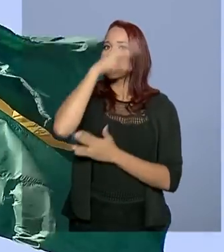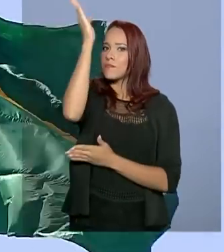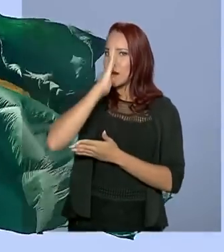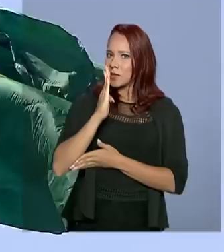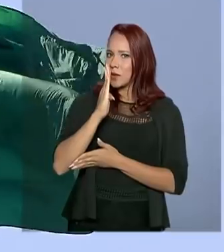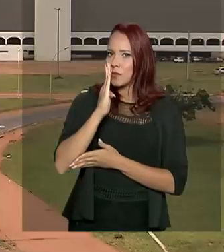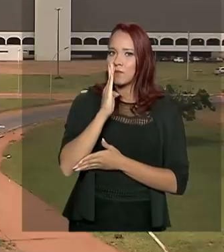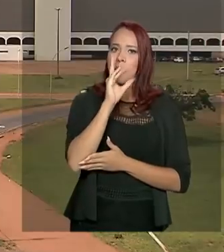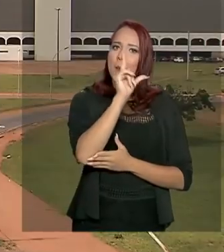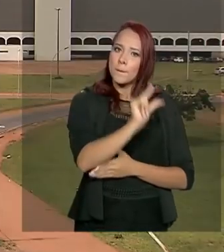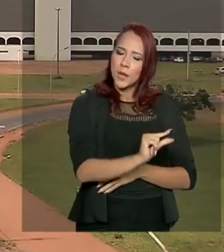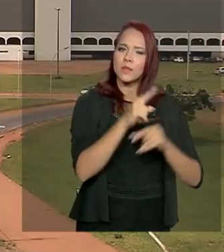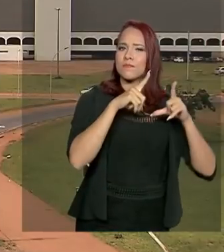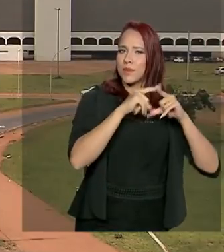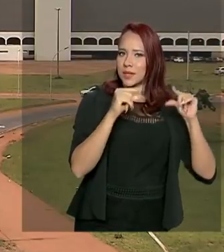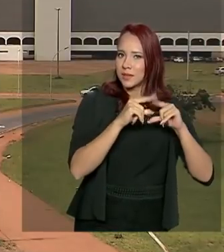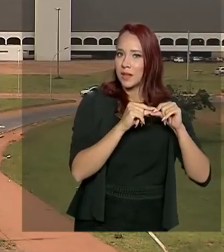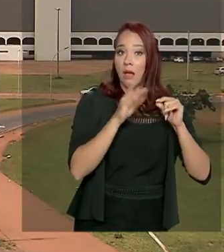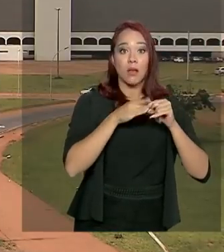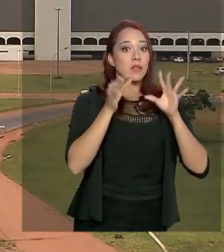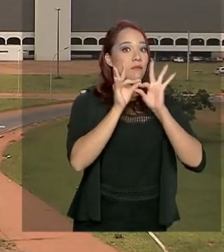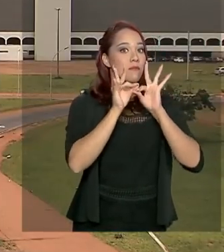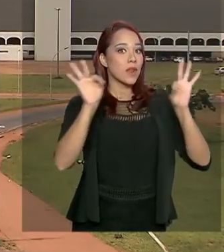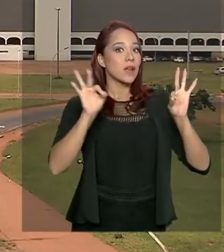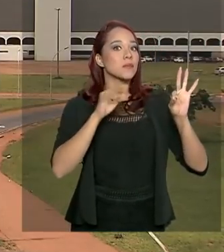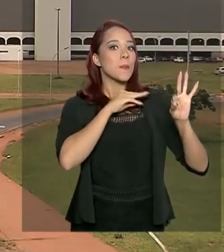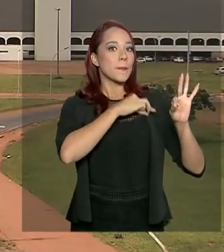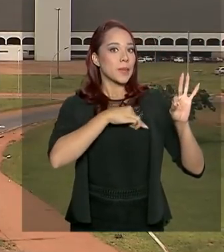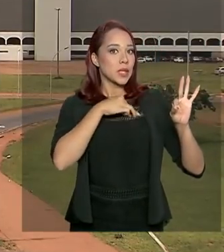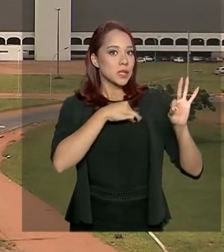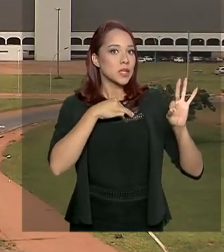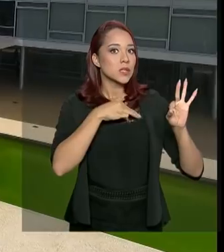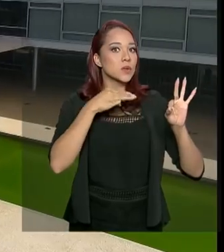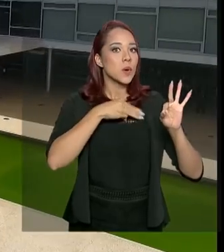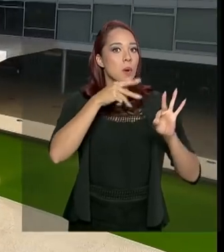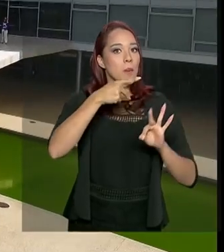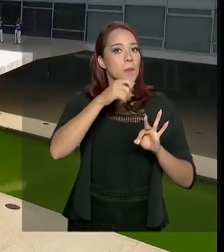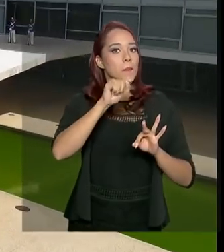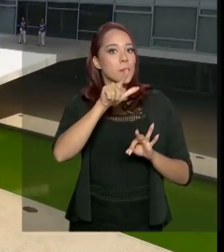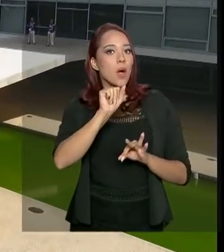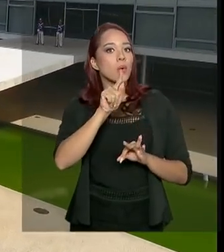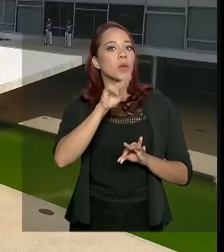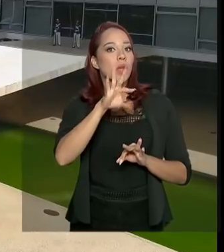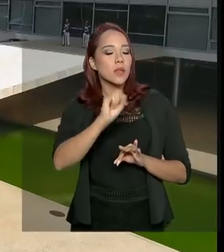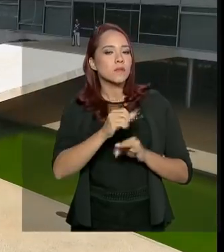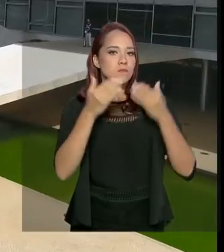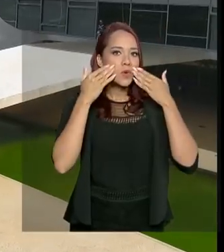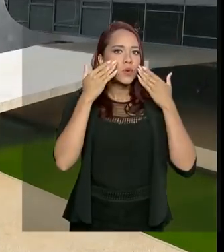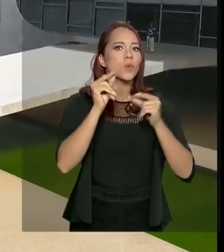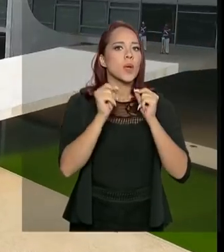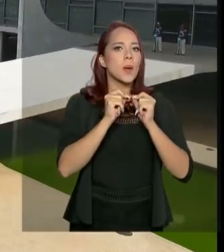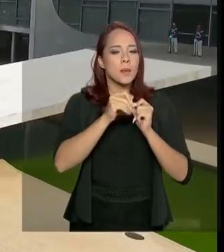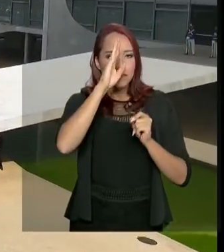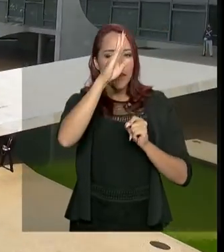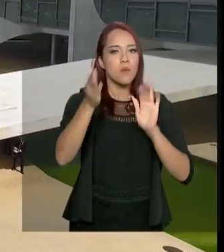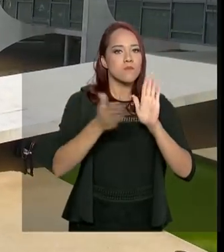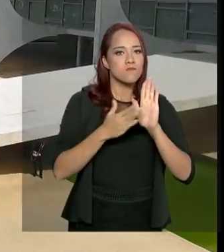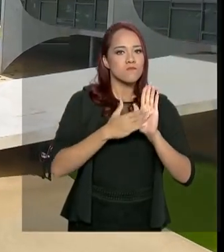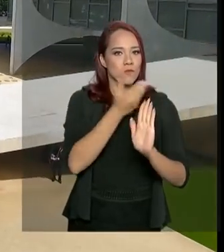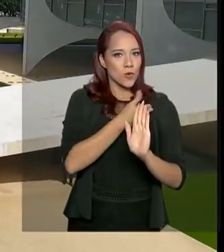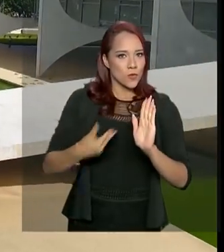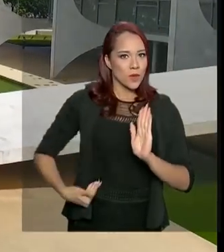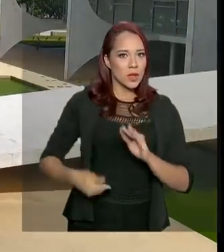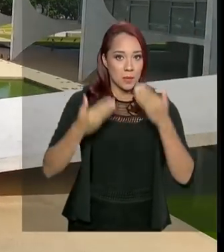menos Brasília. A frase defendida pelo ministro da Economia, Paulo Guedes, revelava uma das principais propostas de governo